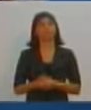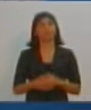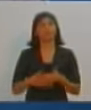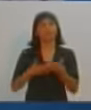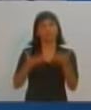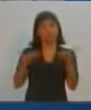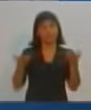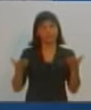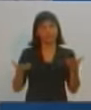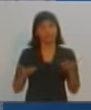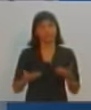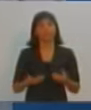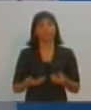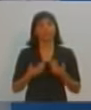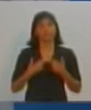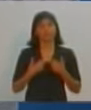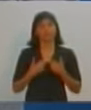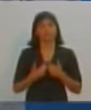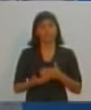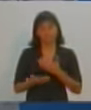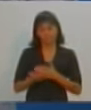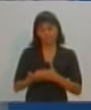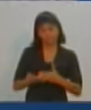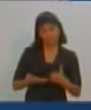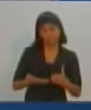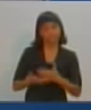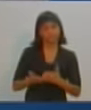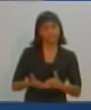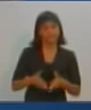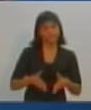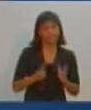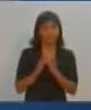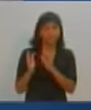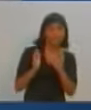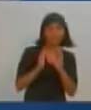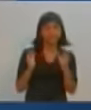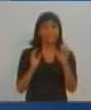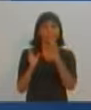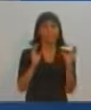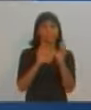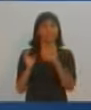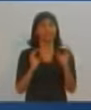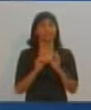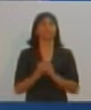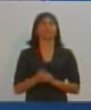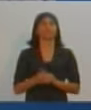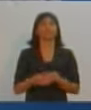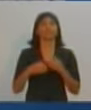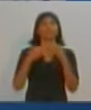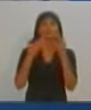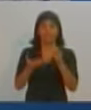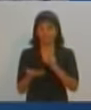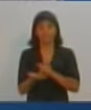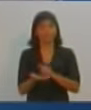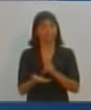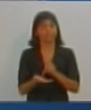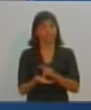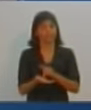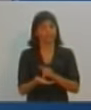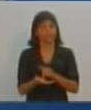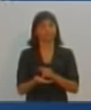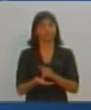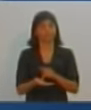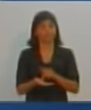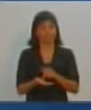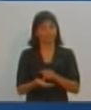demais candidatos que eu estou sendo processado por esse cidadão, porque a gente fala a verdade. Quando a gente fala a verdade para o povo de Prudente, a gente